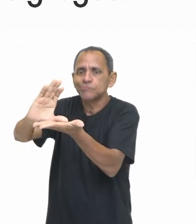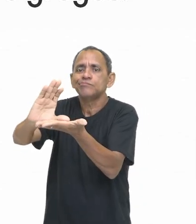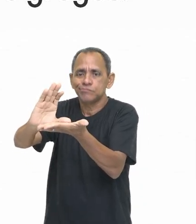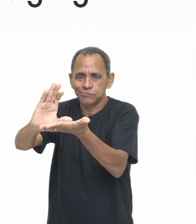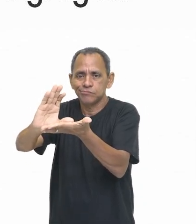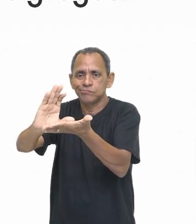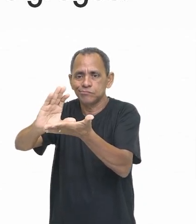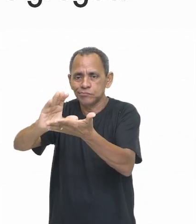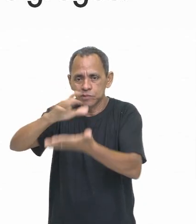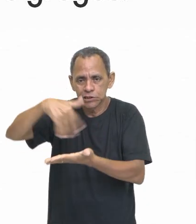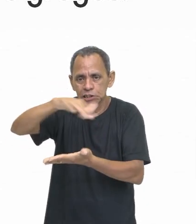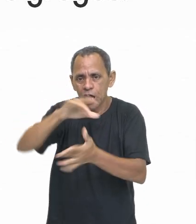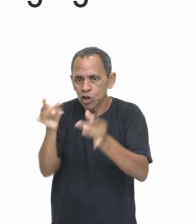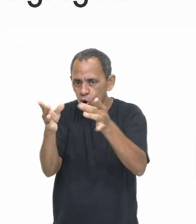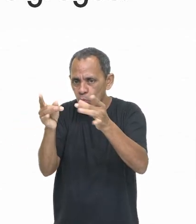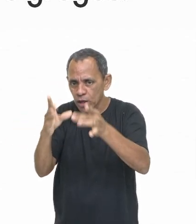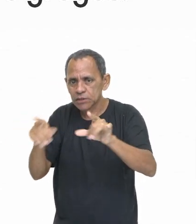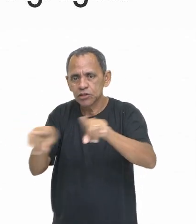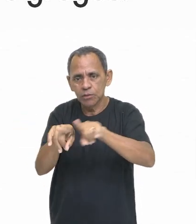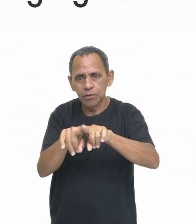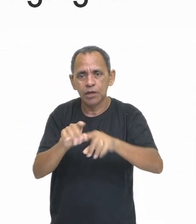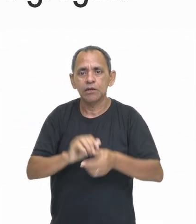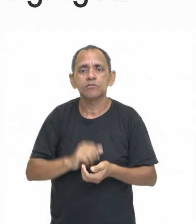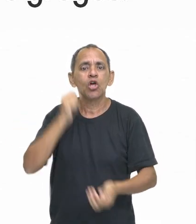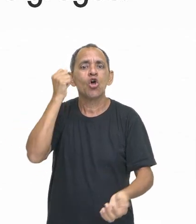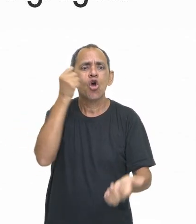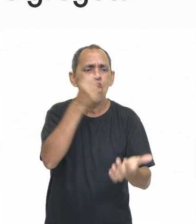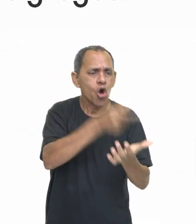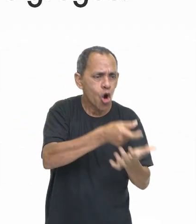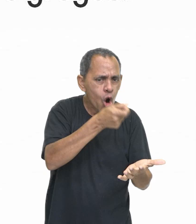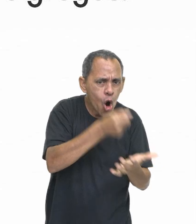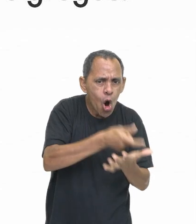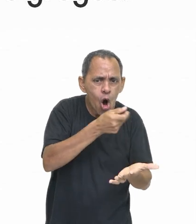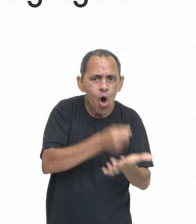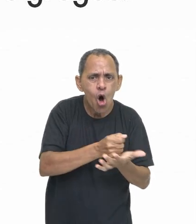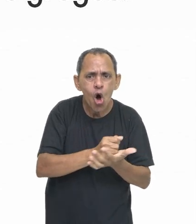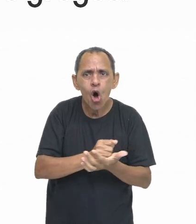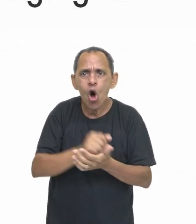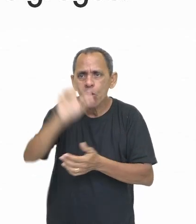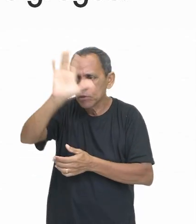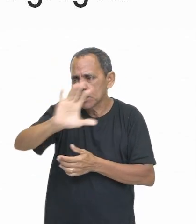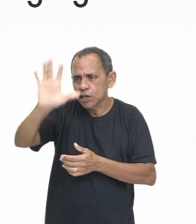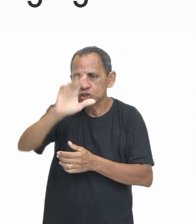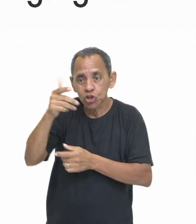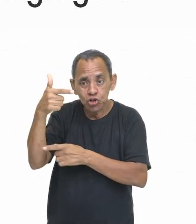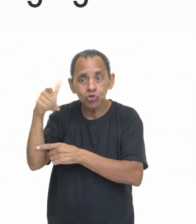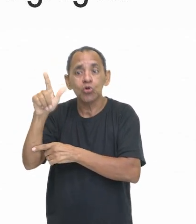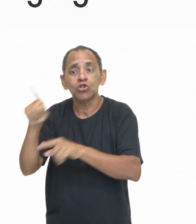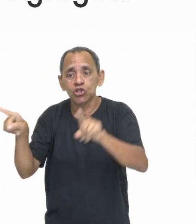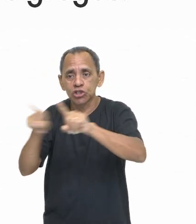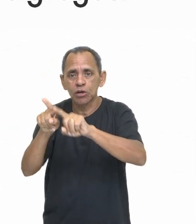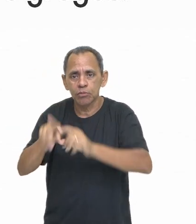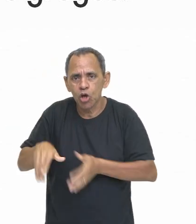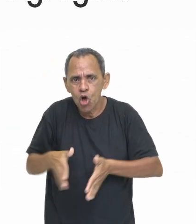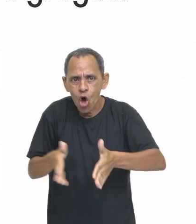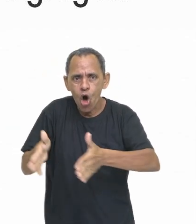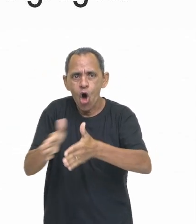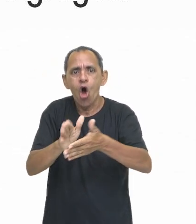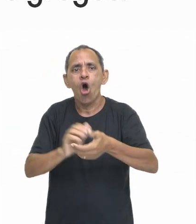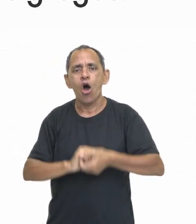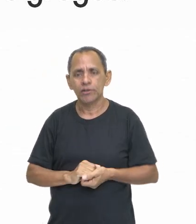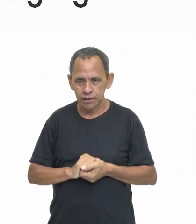se eles prenecessitavam fazer a compra em outras regiões, você pode imaginar que tanto rotas terrestres como